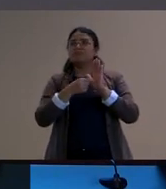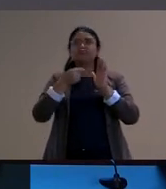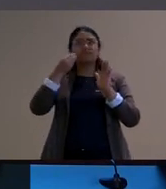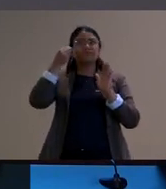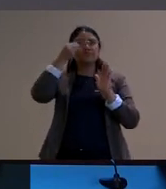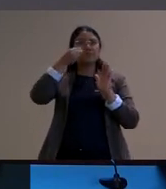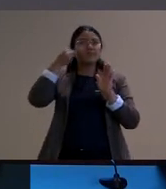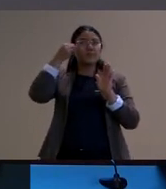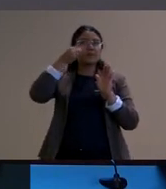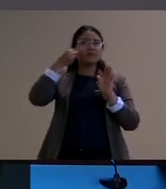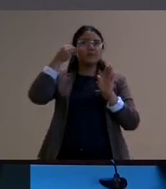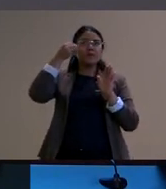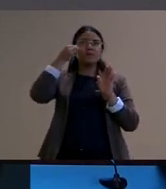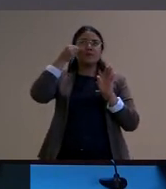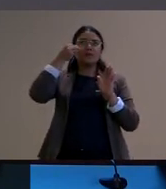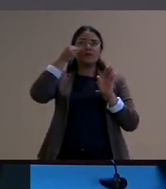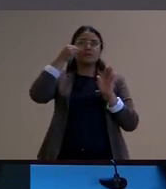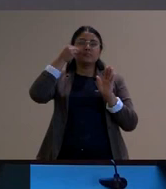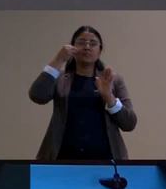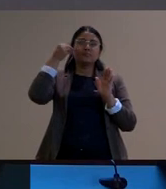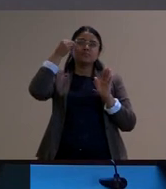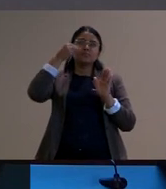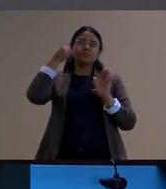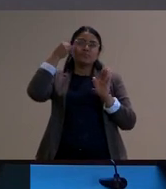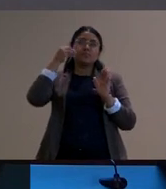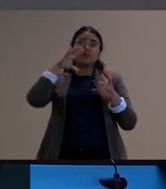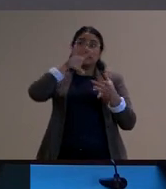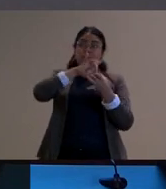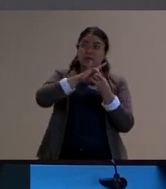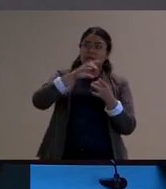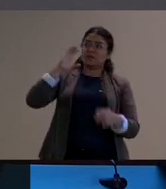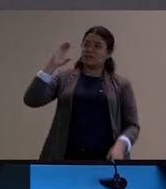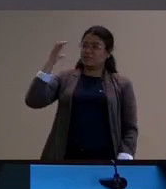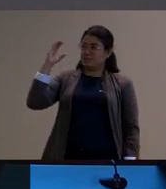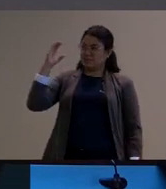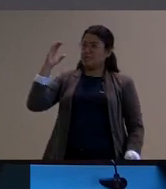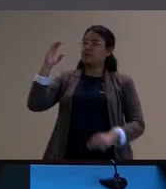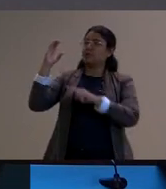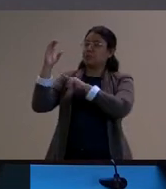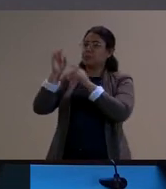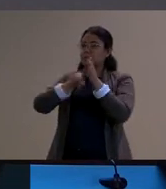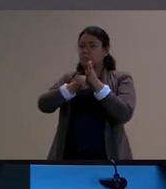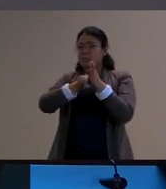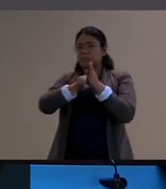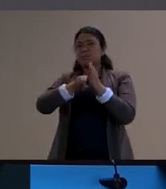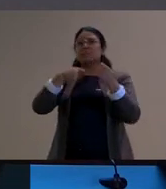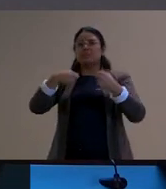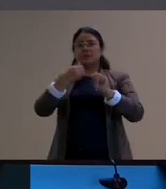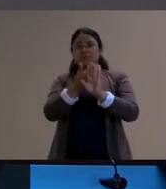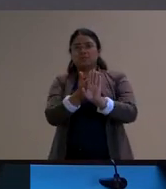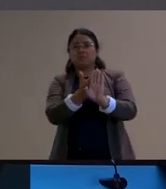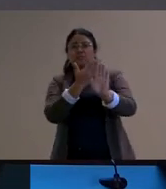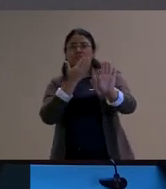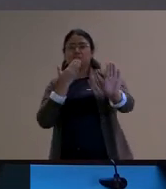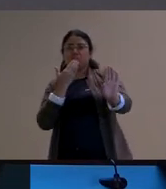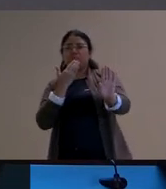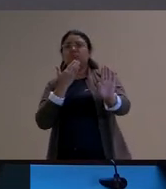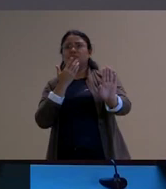porque o experimento na ciência exige um certo distanciamento uma certa